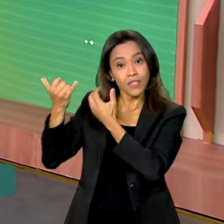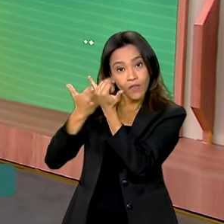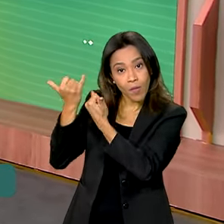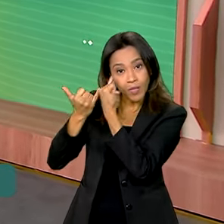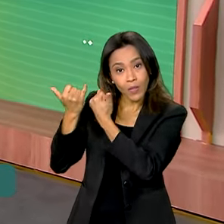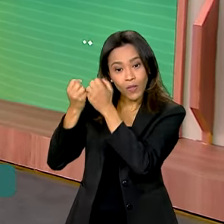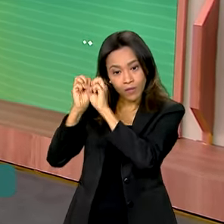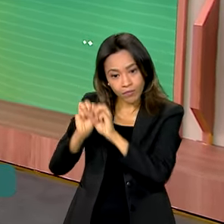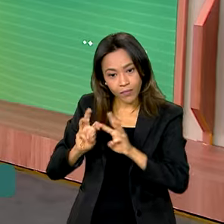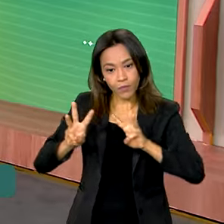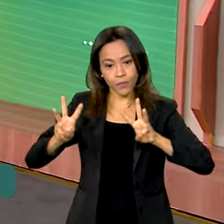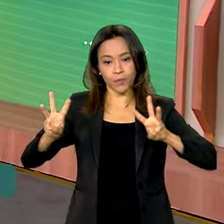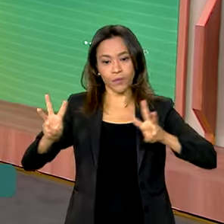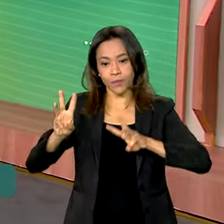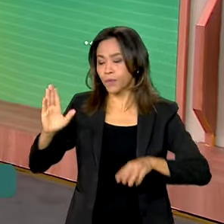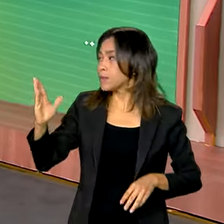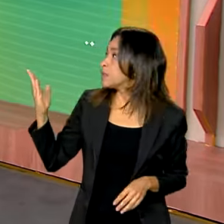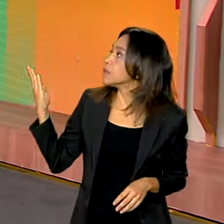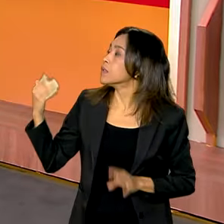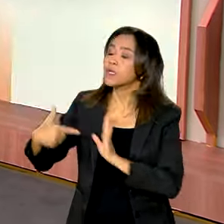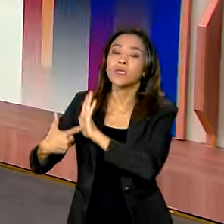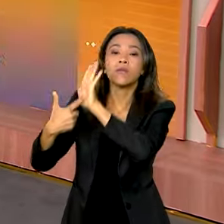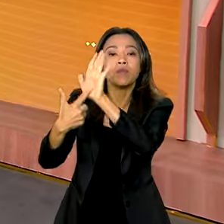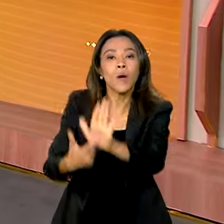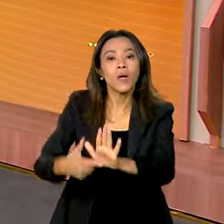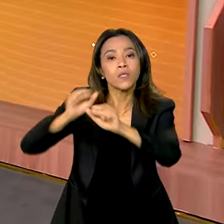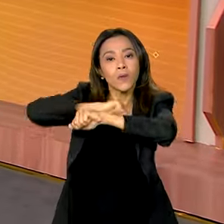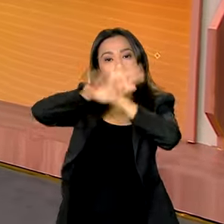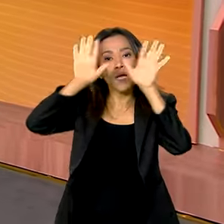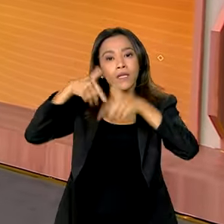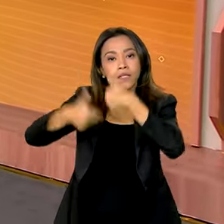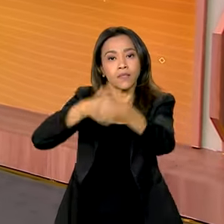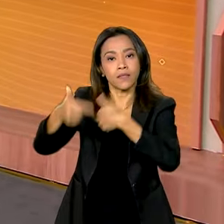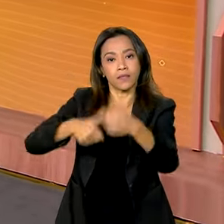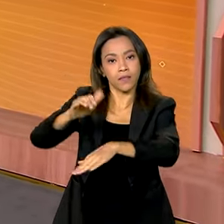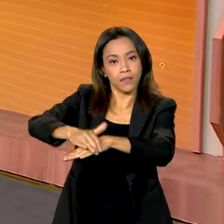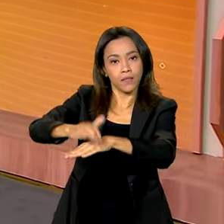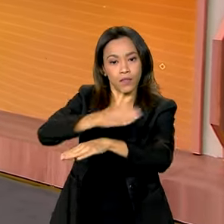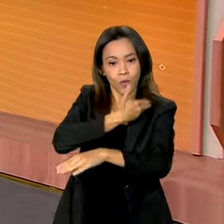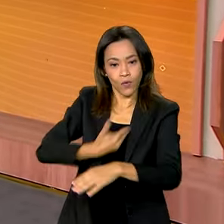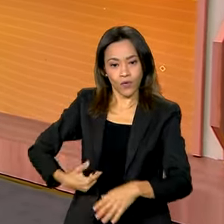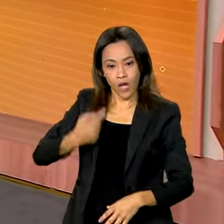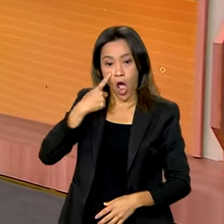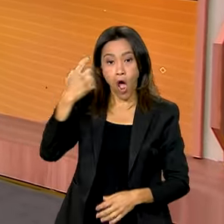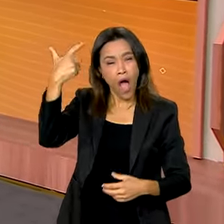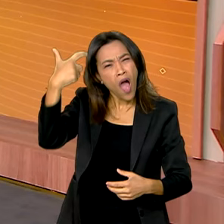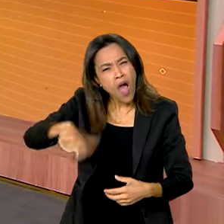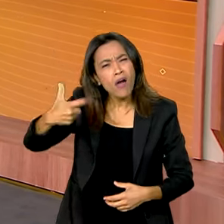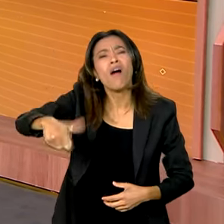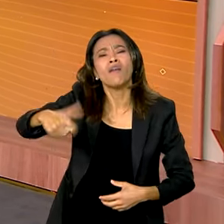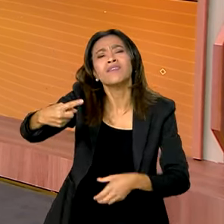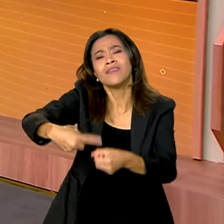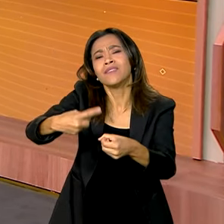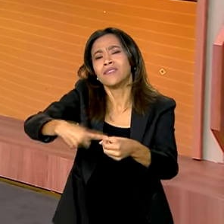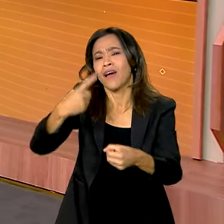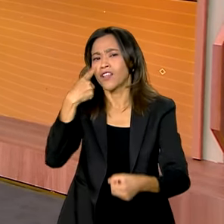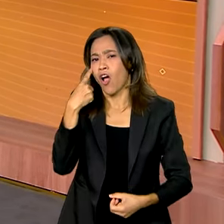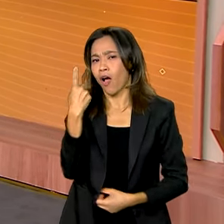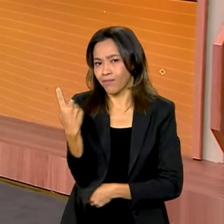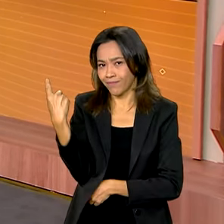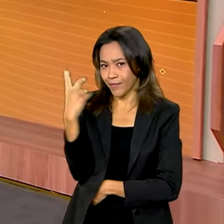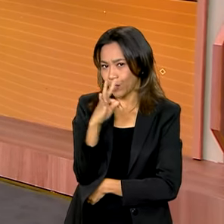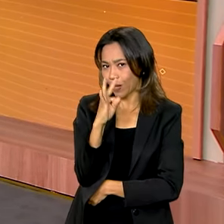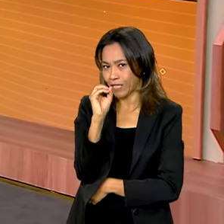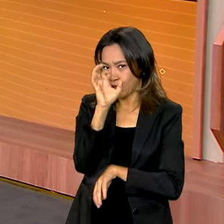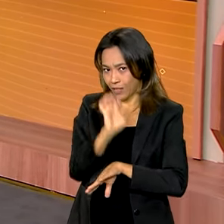mostra a transparência e os investimentos federais para todo o país. Vamos colocar aqui na tela? Vamos ver onde é que fica a cidade Lagoa da Confusão, em Tocantins.